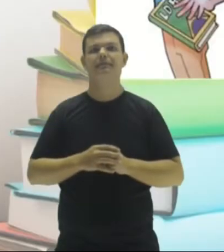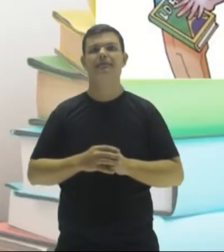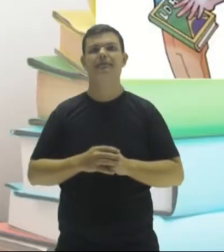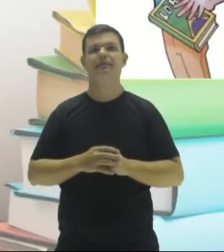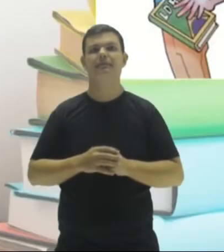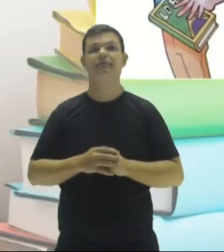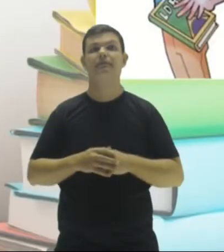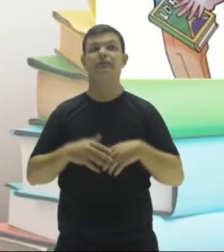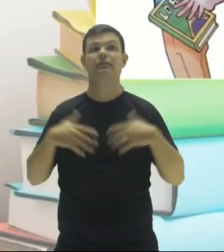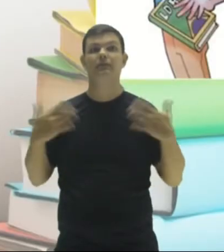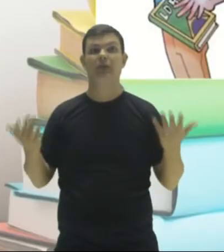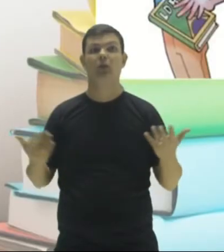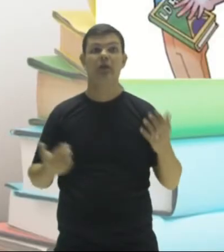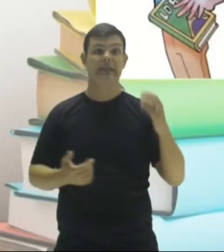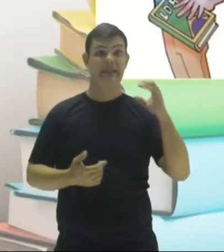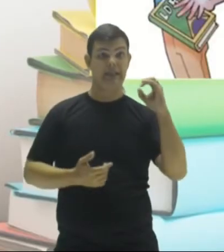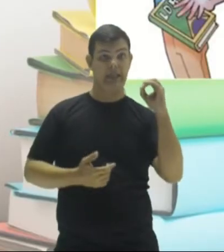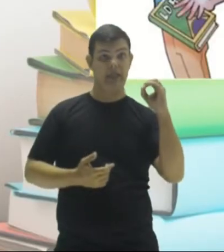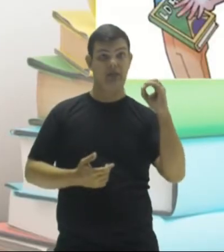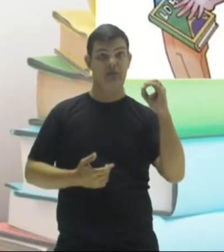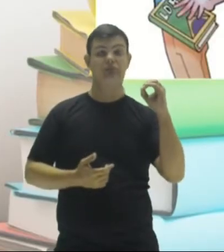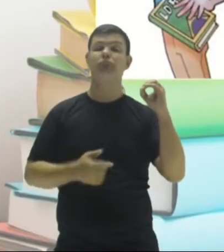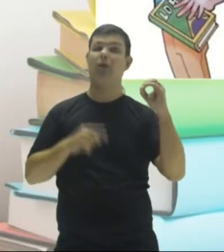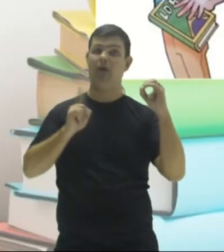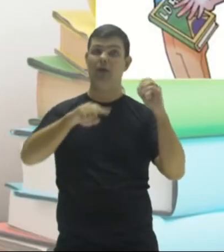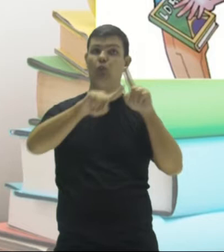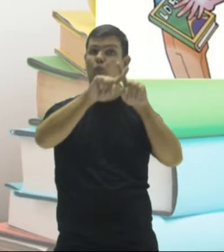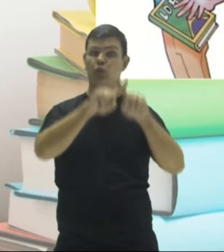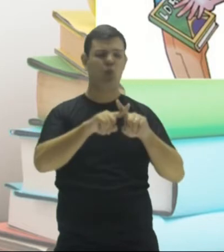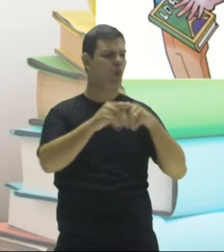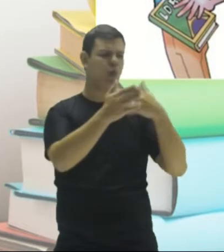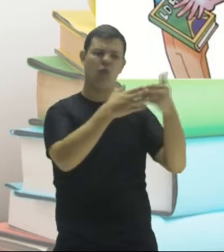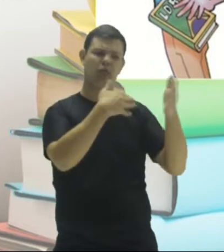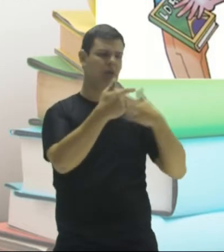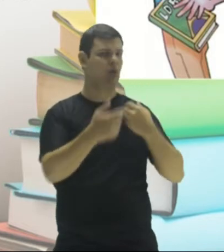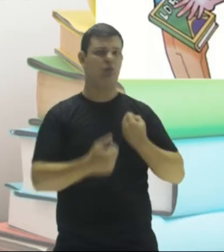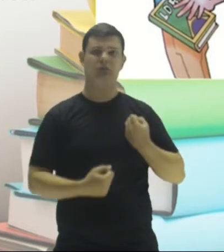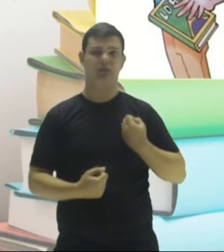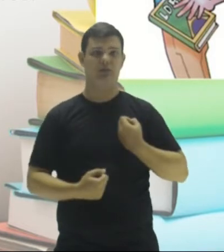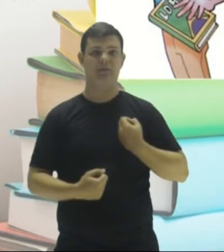Então, pessoal, aqui o zero é múltiplo de todos os números.